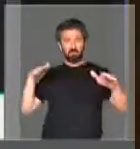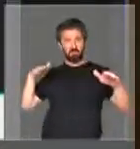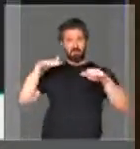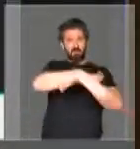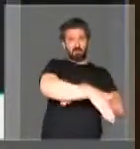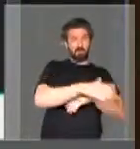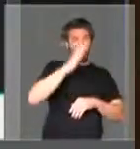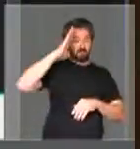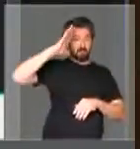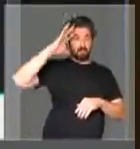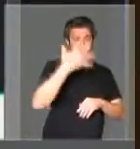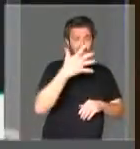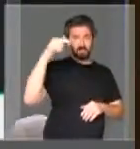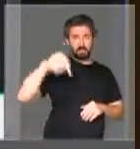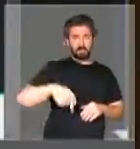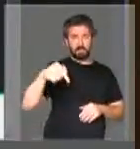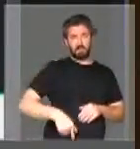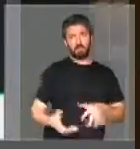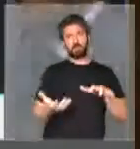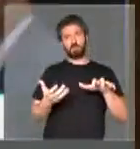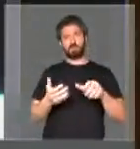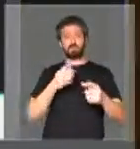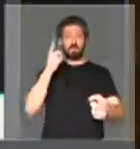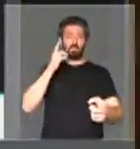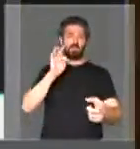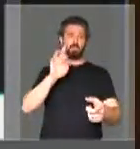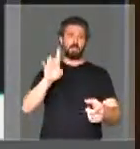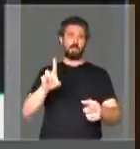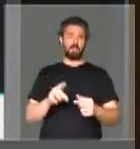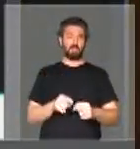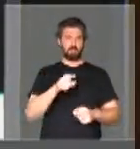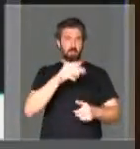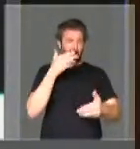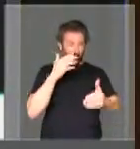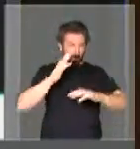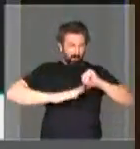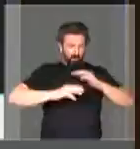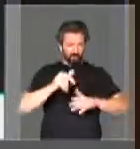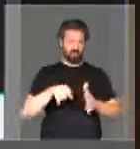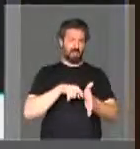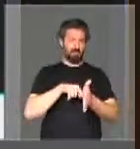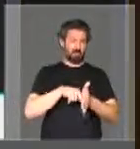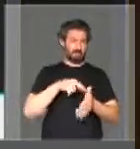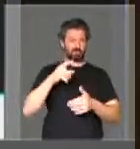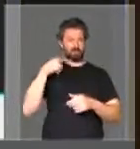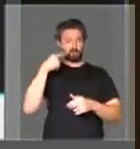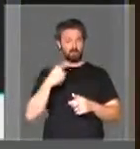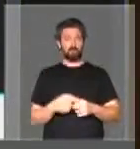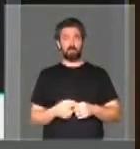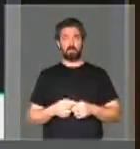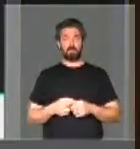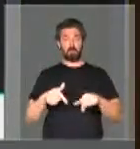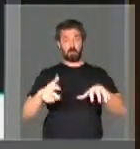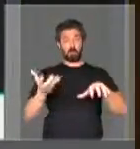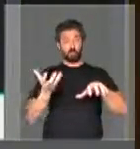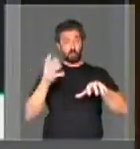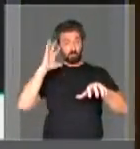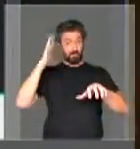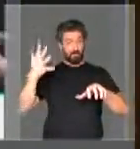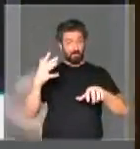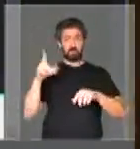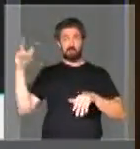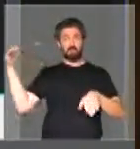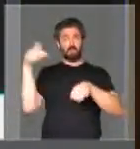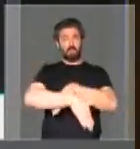por cima de uma decisão, deputado Fábio Tradi, V. Exª, que é um estudioso do direito, por cima de uma decisão do Congresso